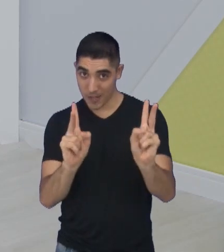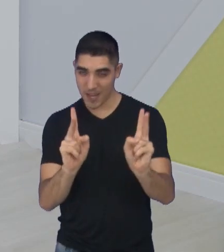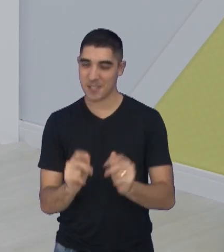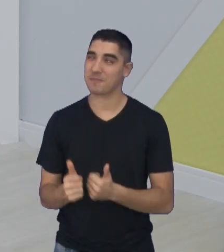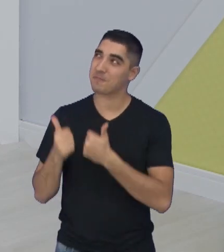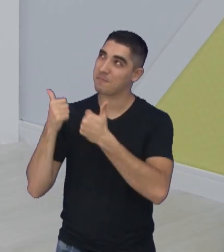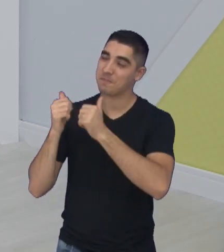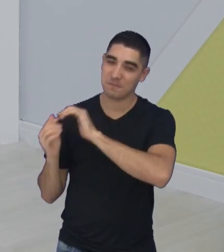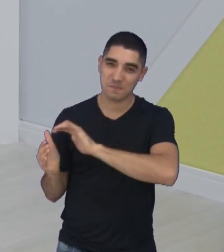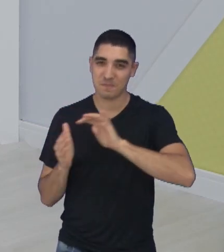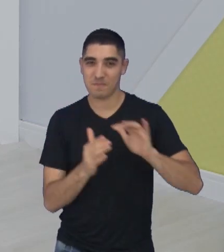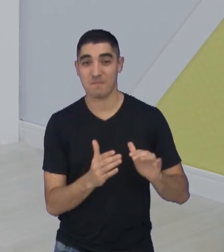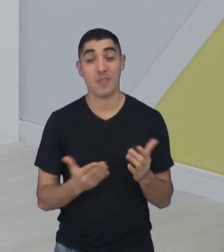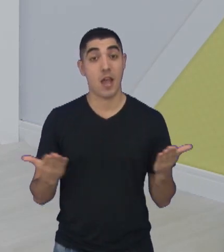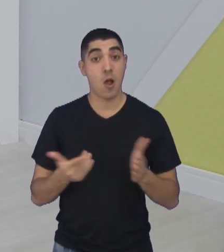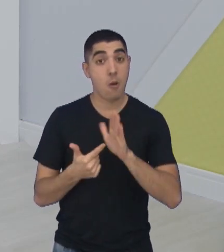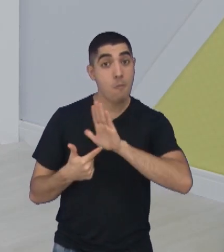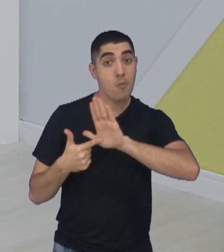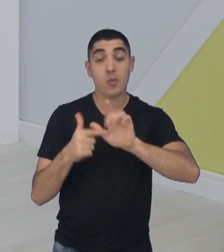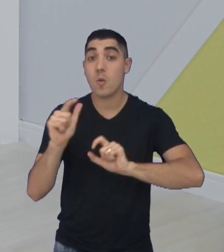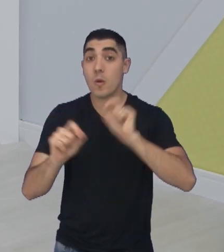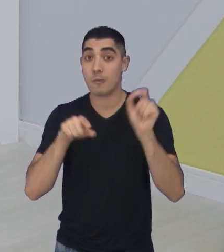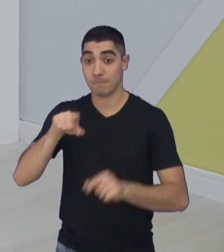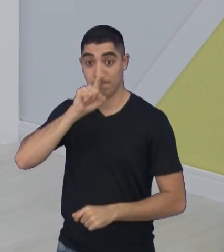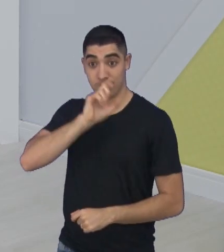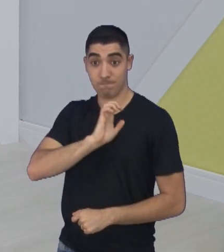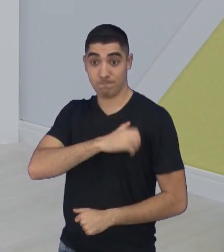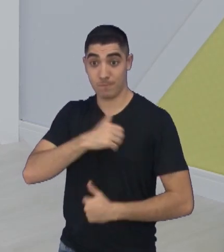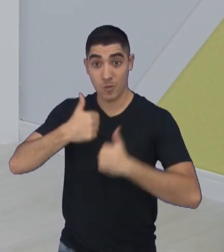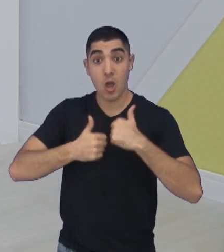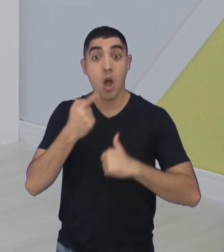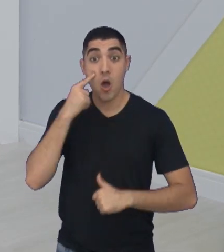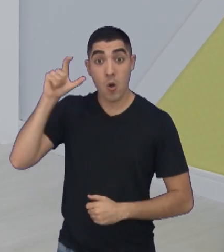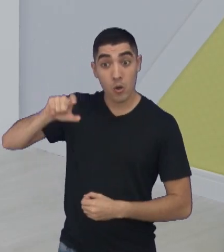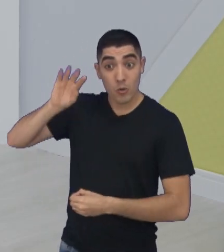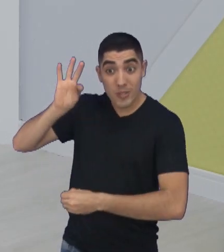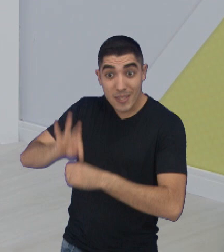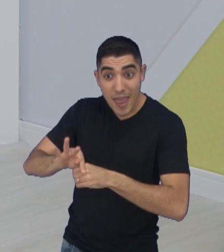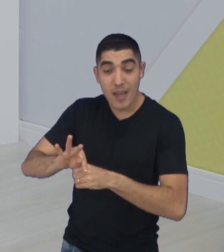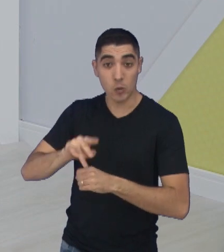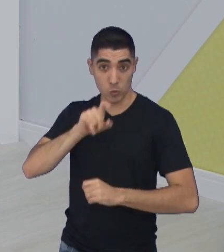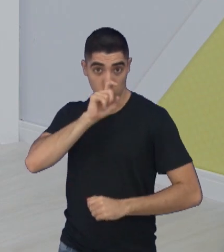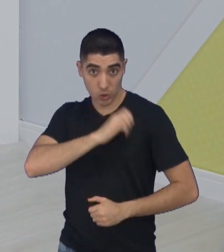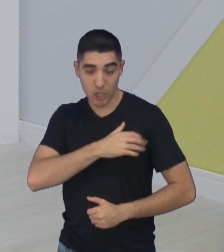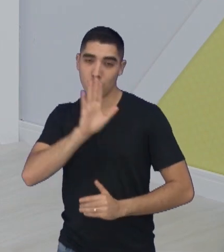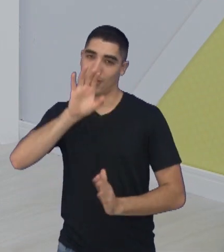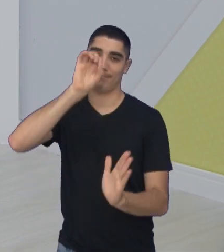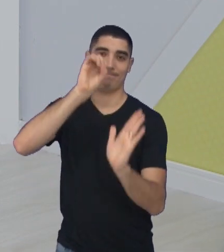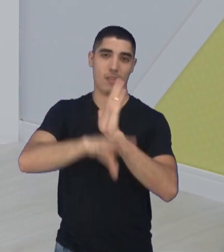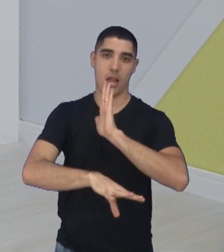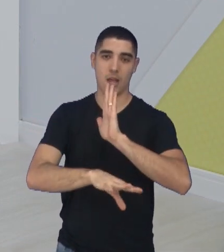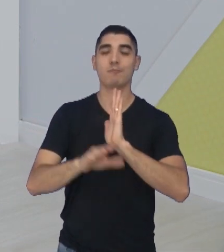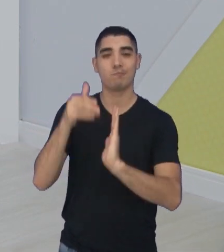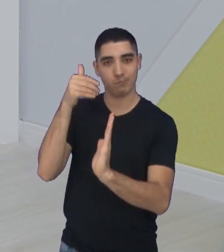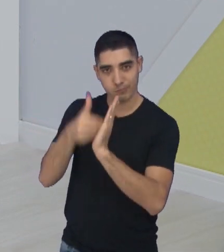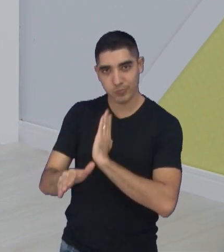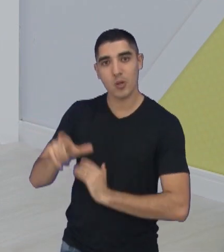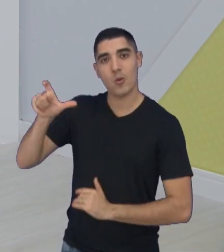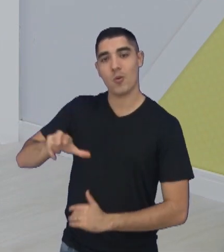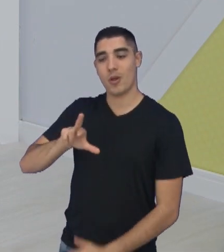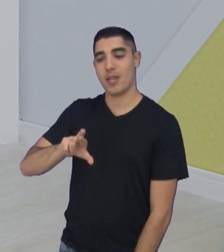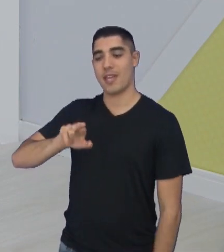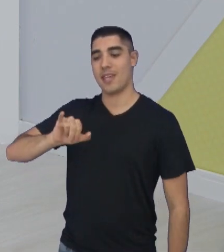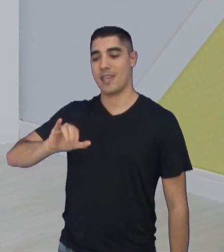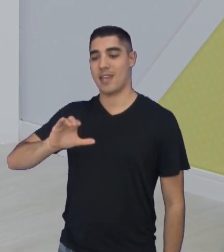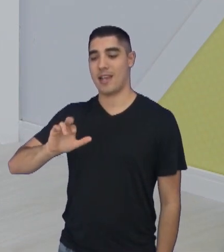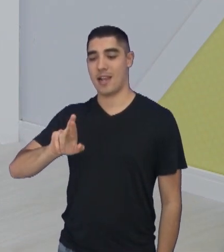E a gente começa falando do São José Esporte Clube. Olha só, Ricardo Costa não é mais técnico do São José. Notícia pipocou agora há pouco, já já a gente vai